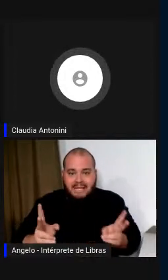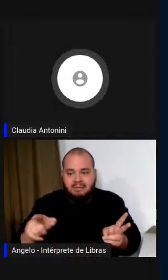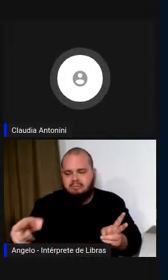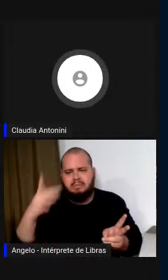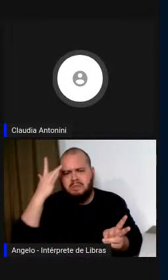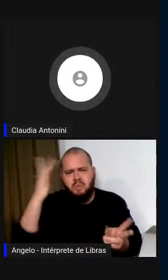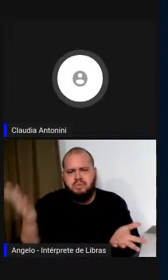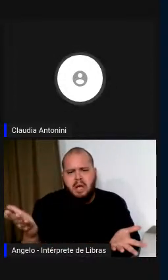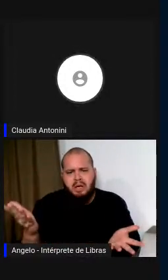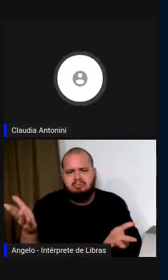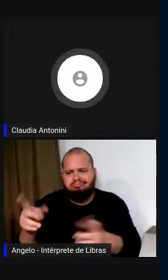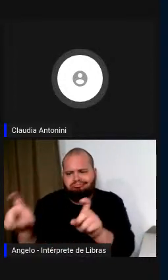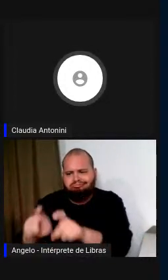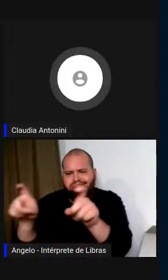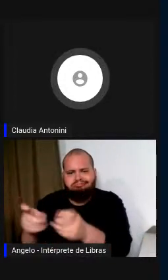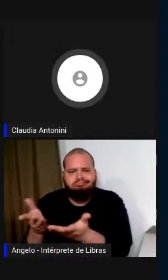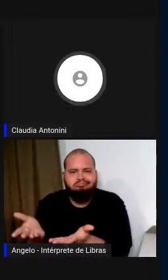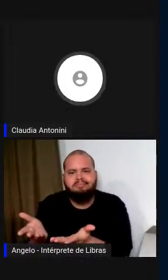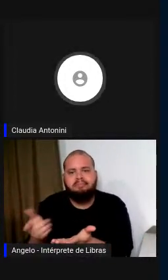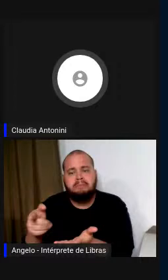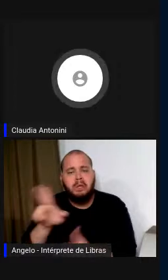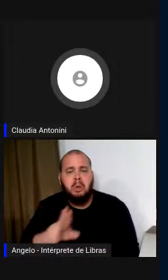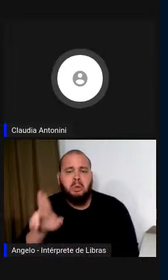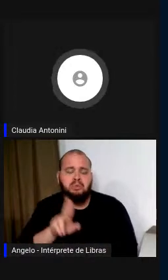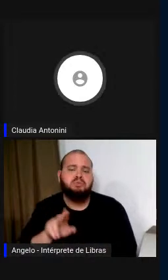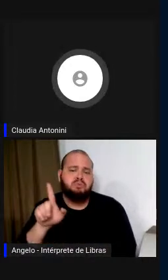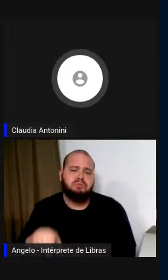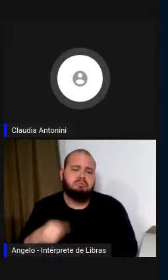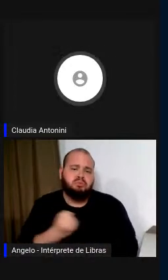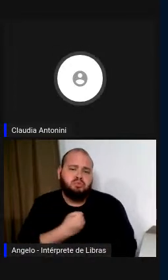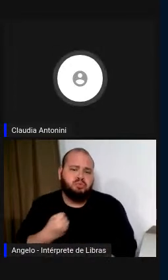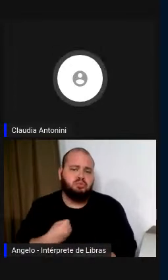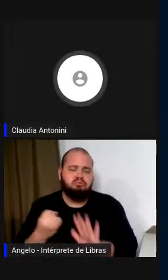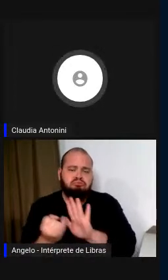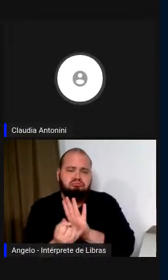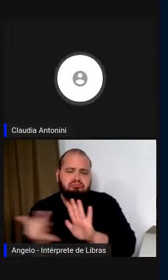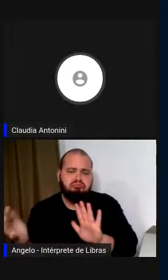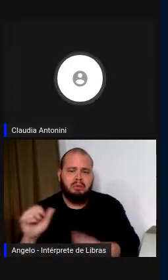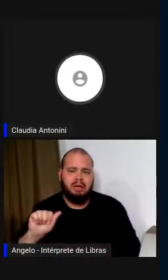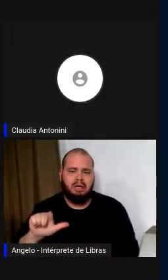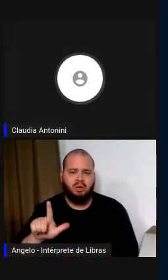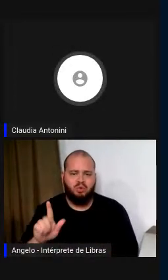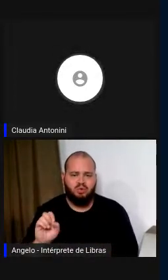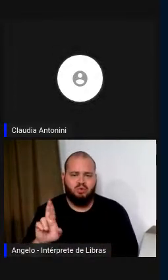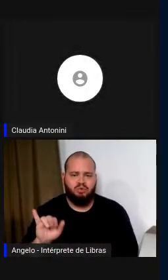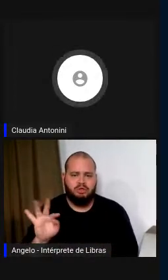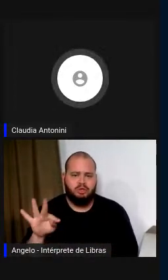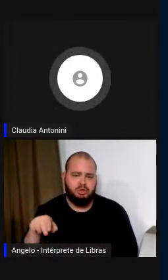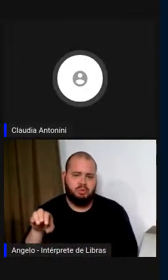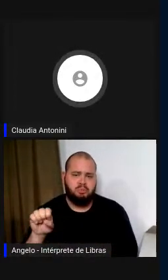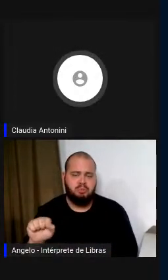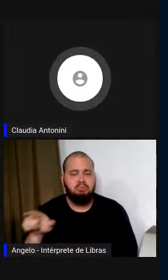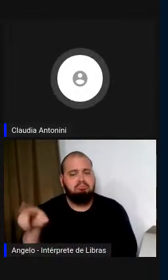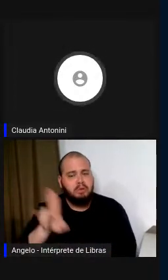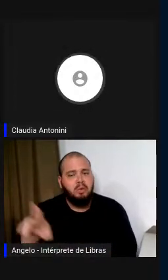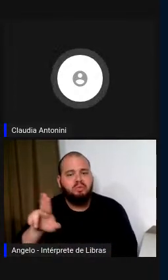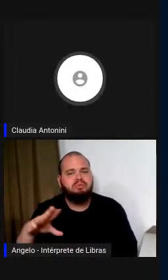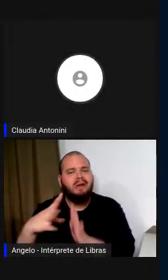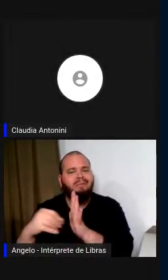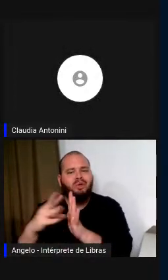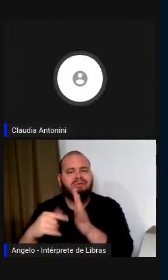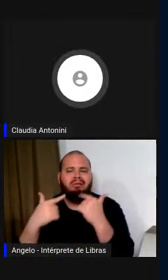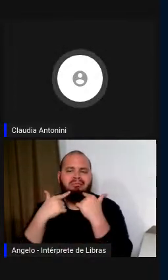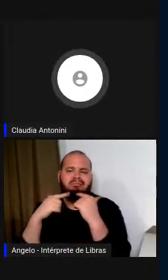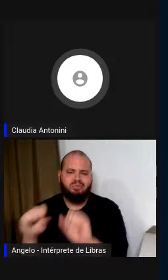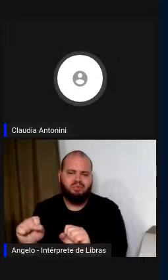simplesmente usa algoritmos e aplica a estes modelos linguísticos. Os modelos linguísticos